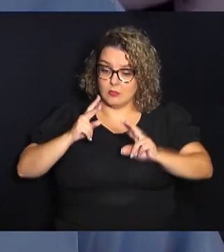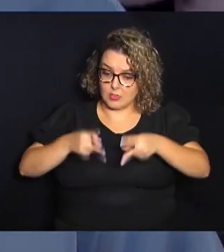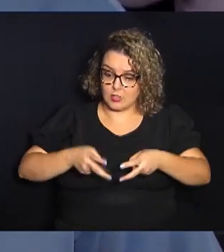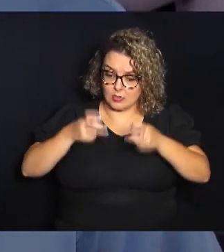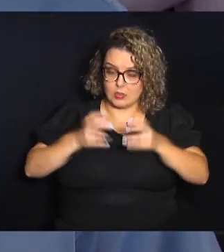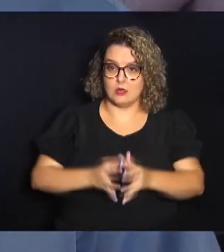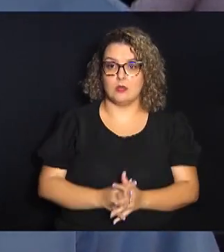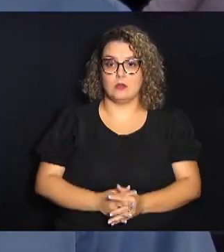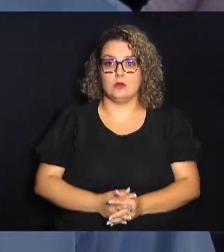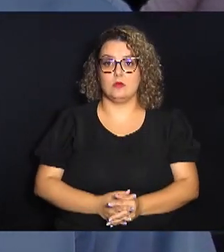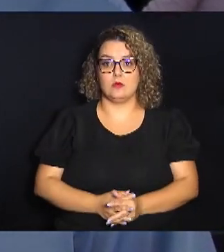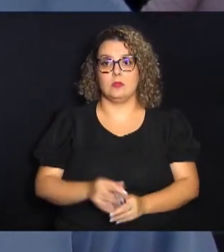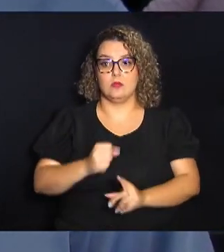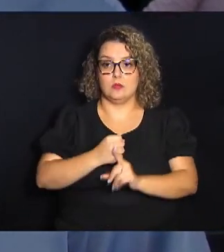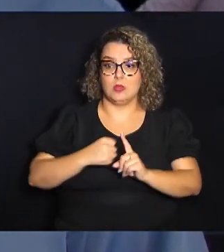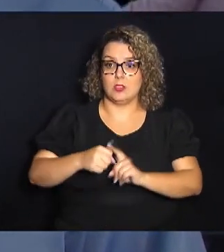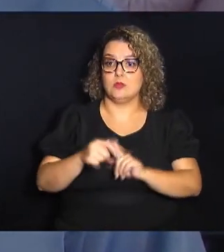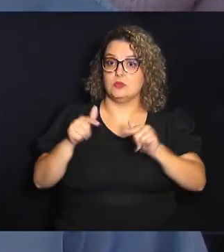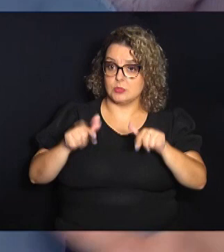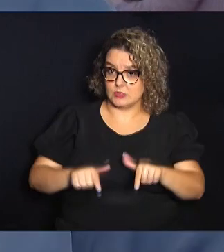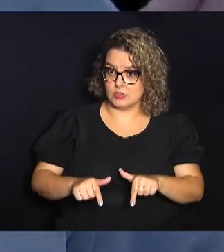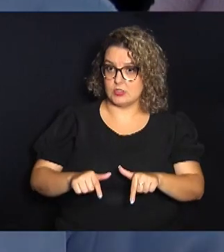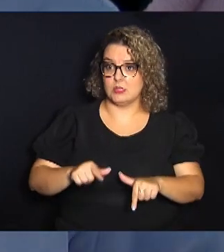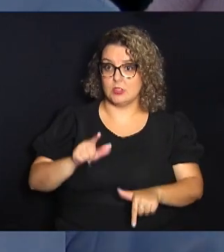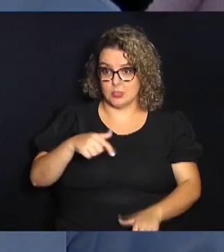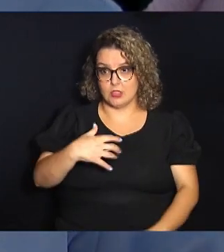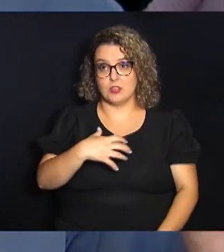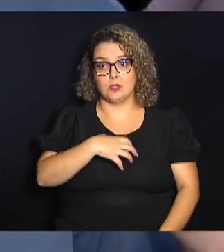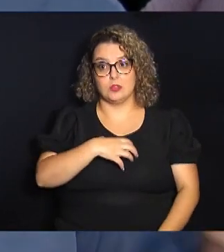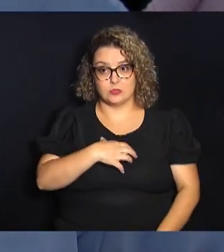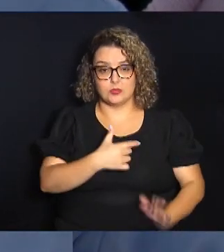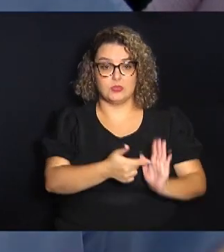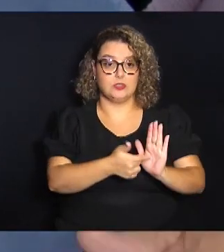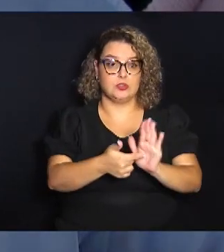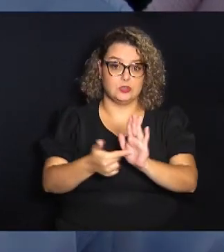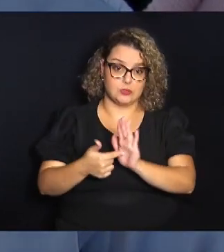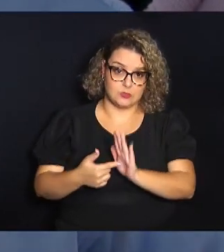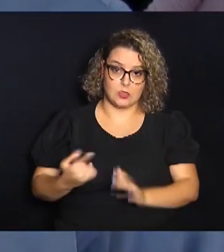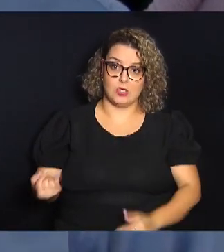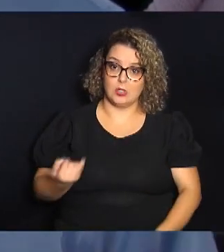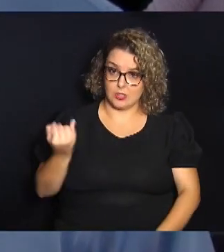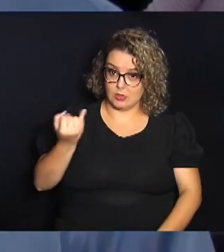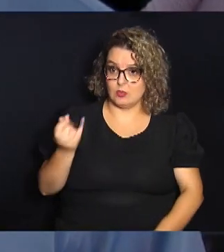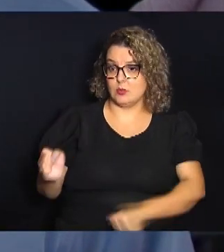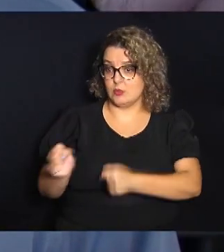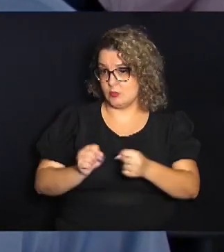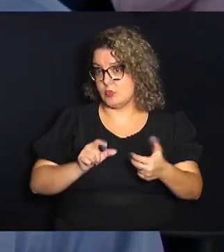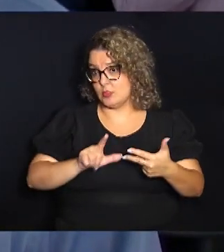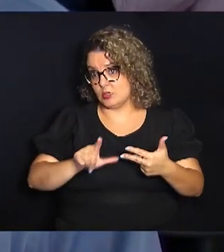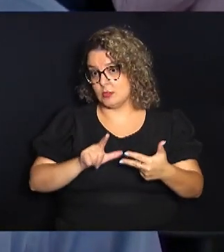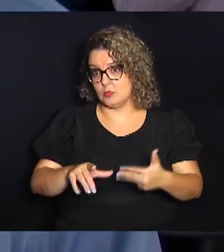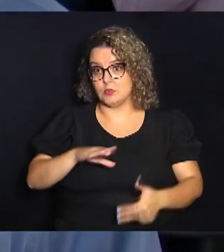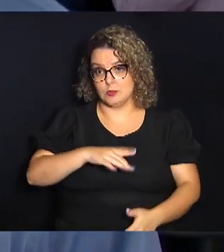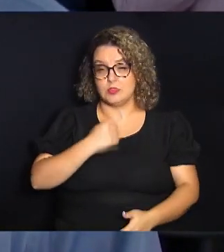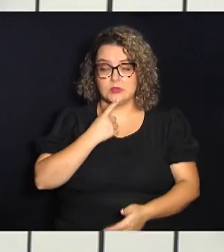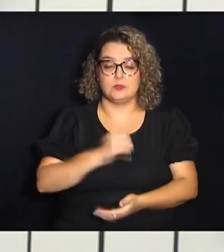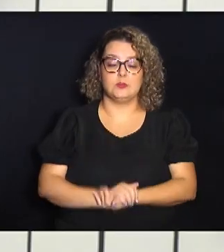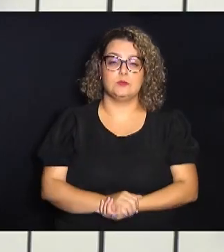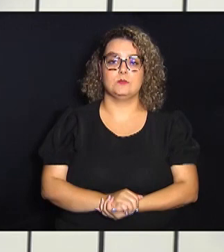pela sociedade local, é uma maneira de demonstrar a importância do poder legislativo no município.